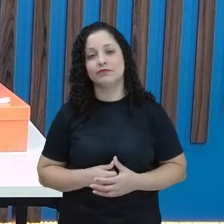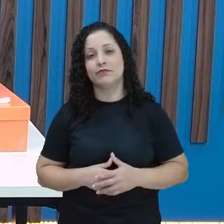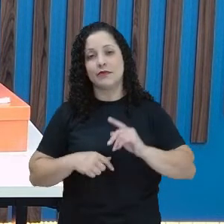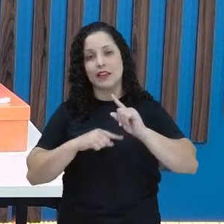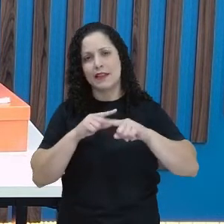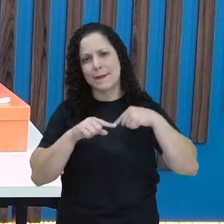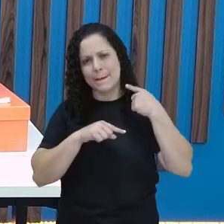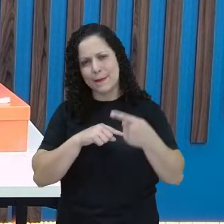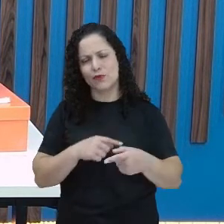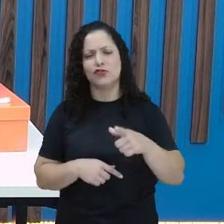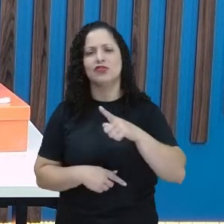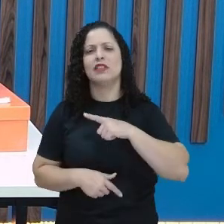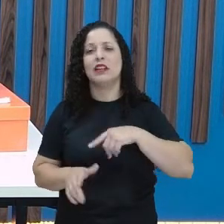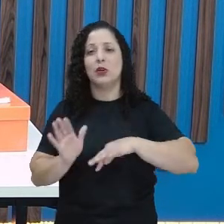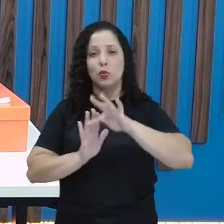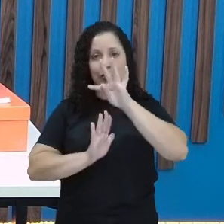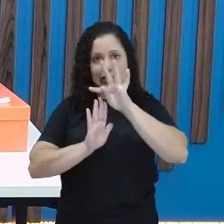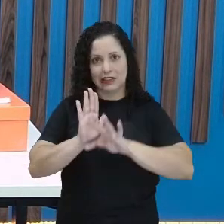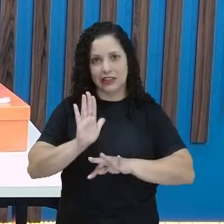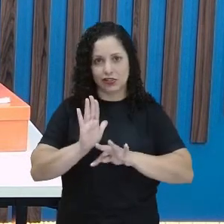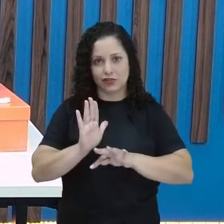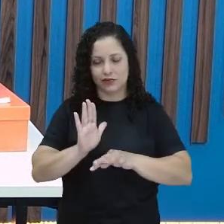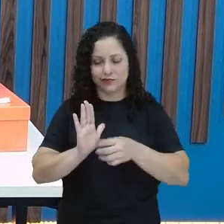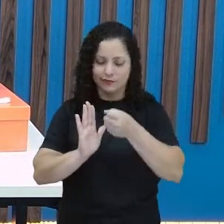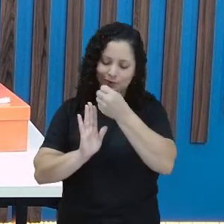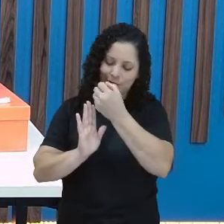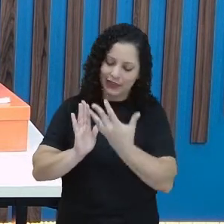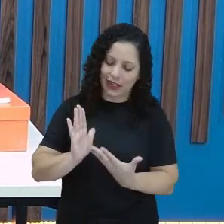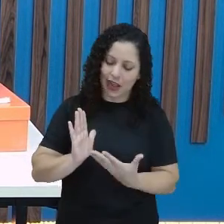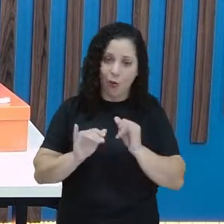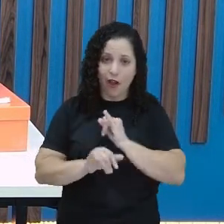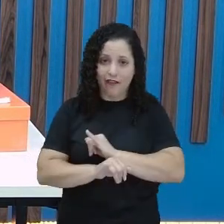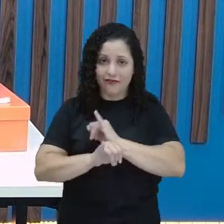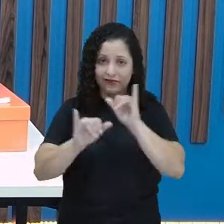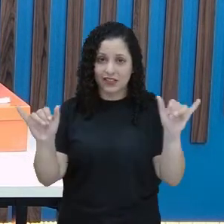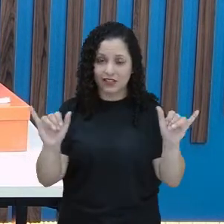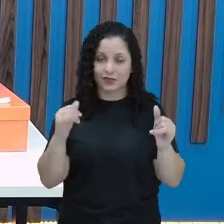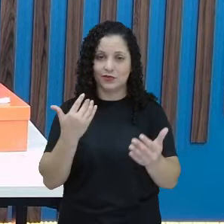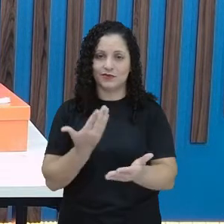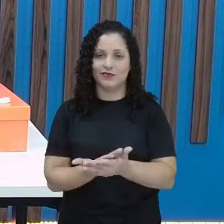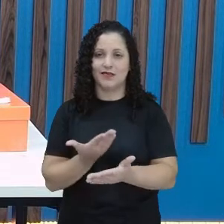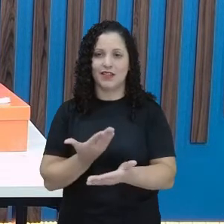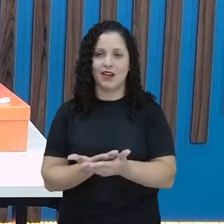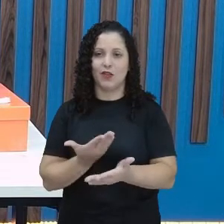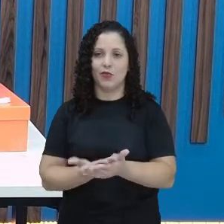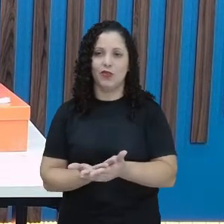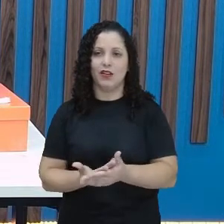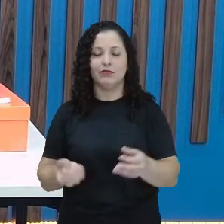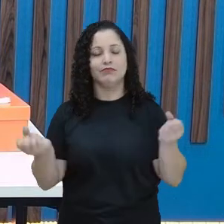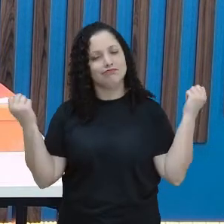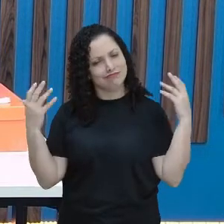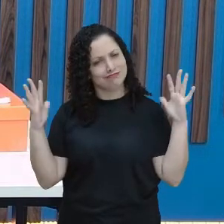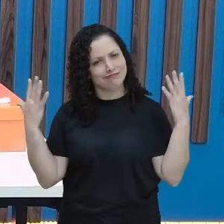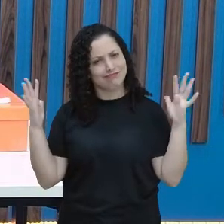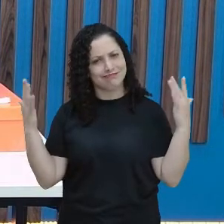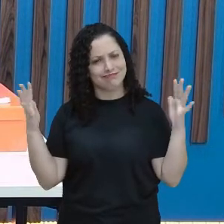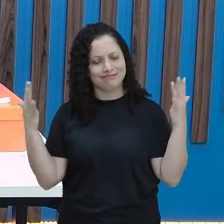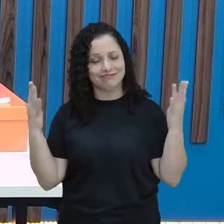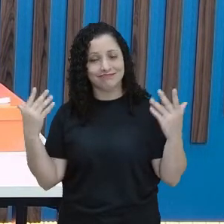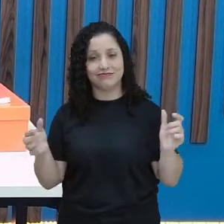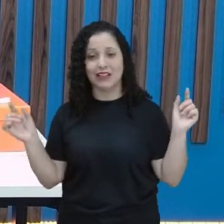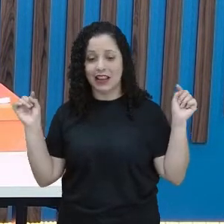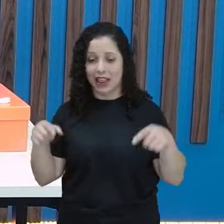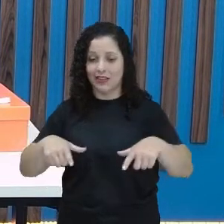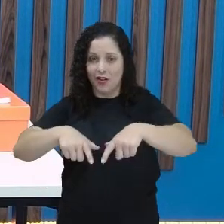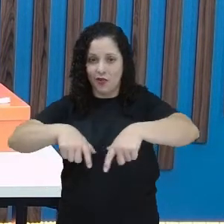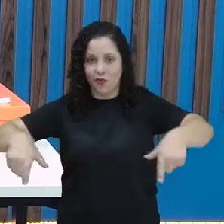eu tenho o corpo texto, não é? Trazendo um aviso sobre uma aula comemorativa. Olha só, que será na